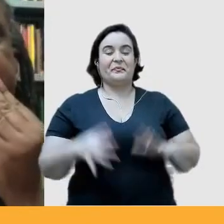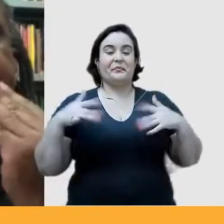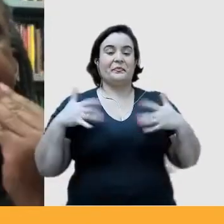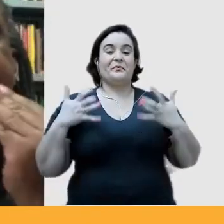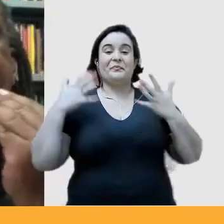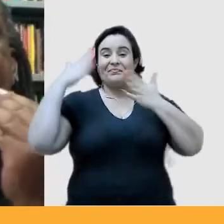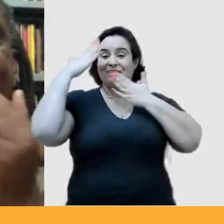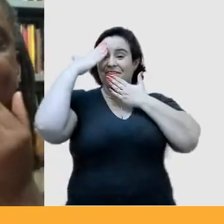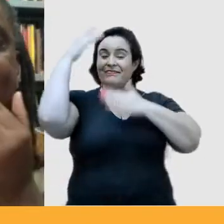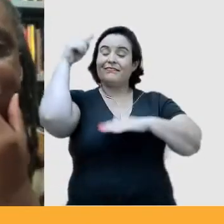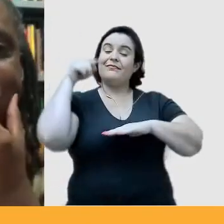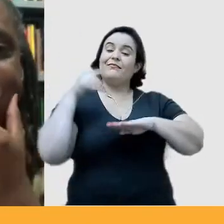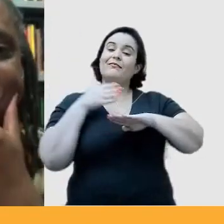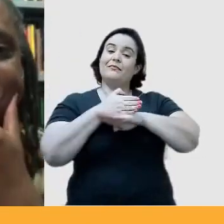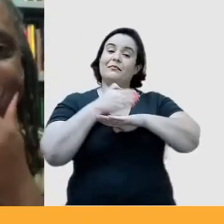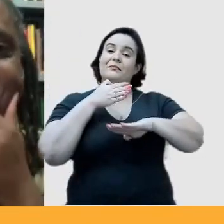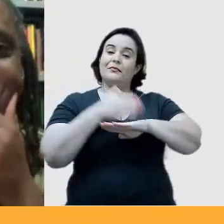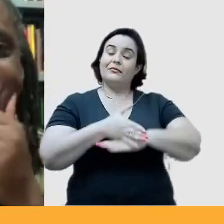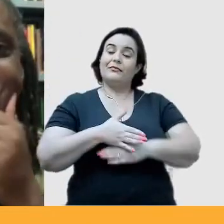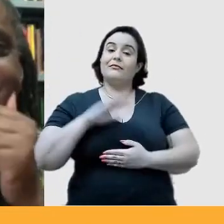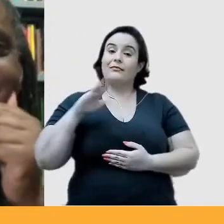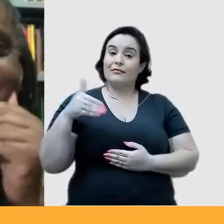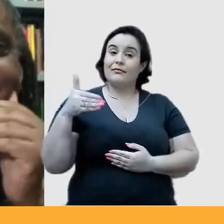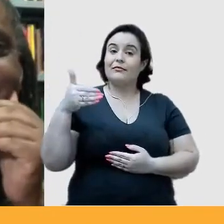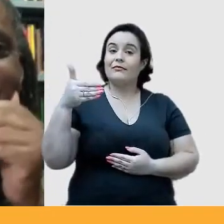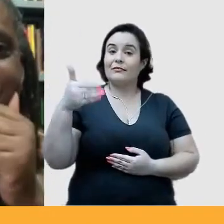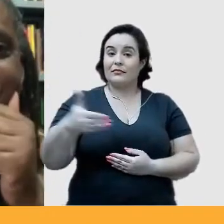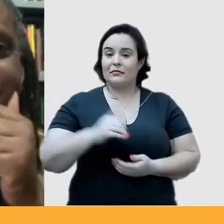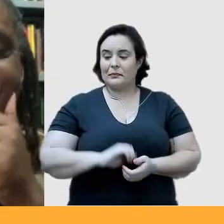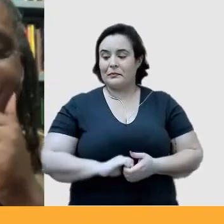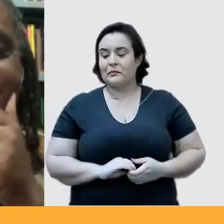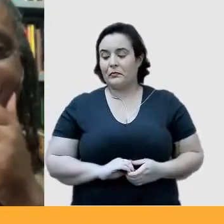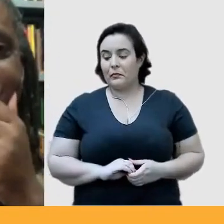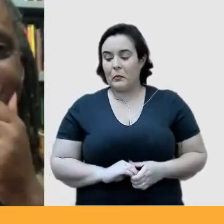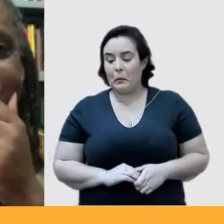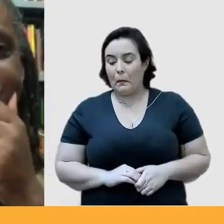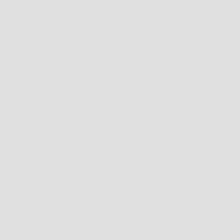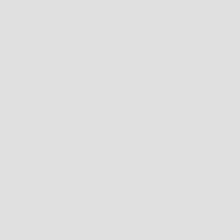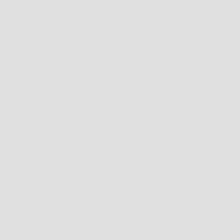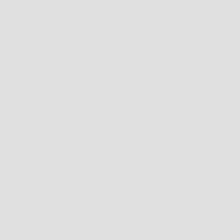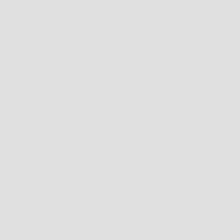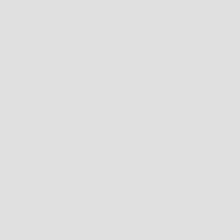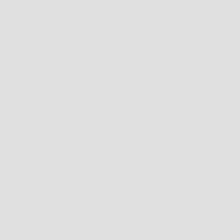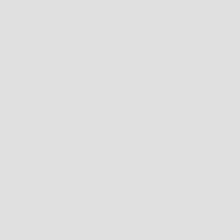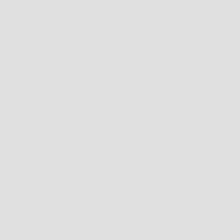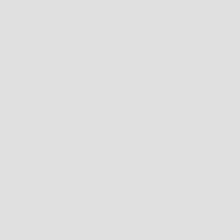agradecer a tua participação e daqui a pouco você volta